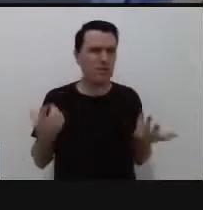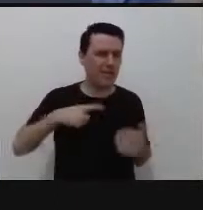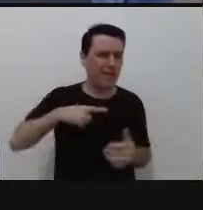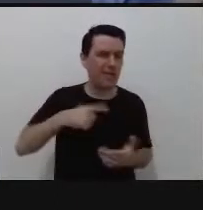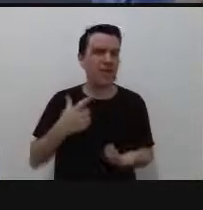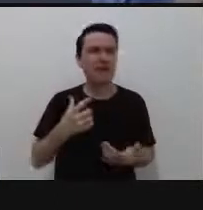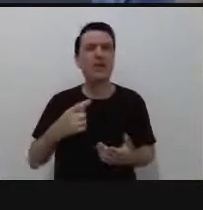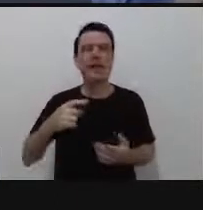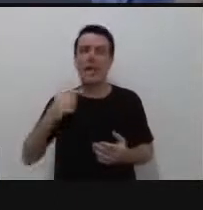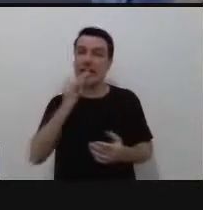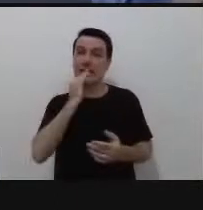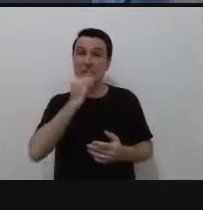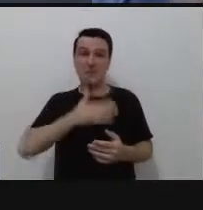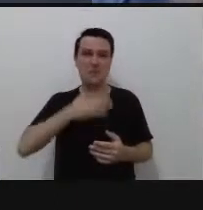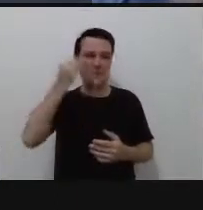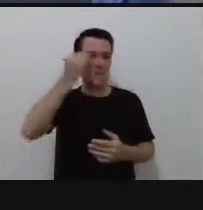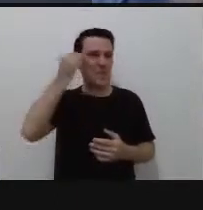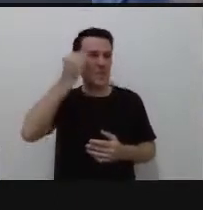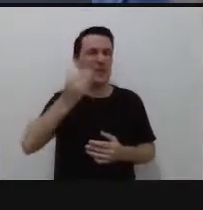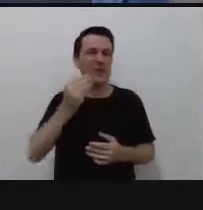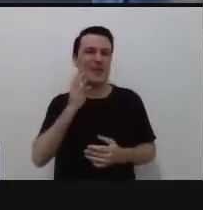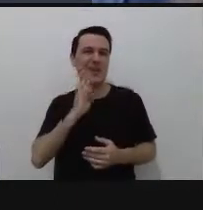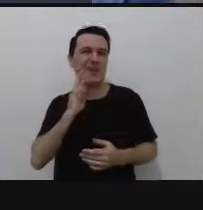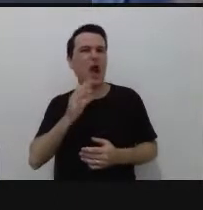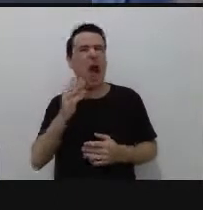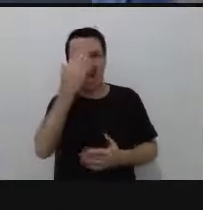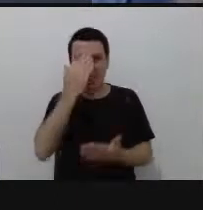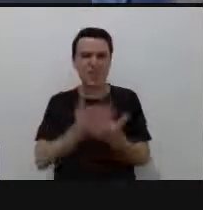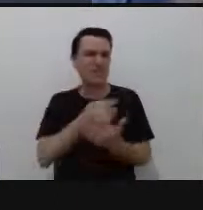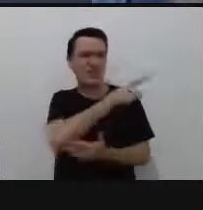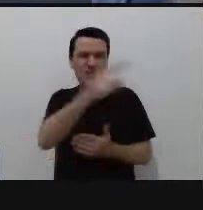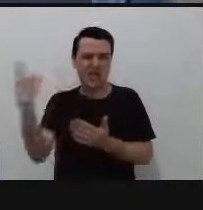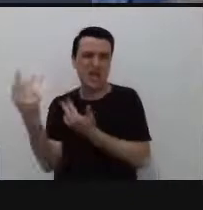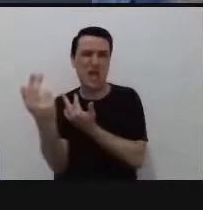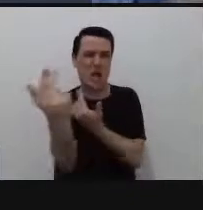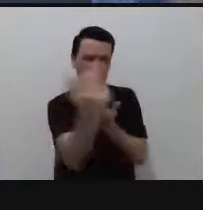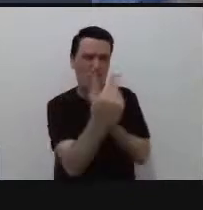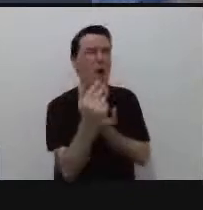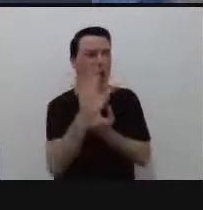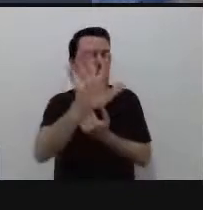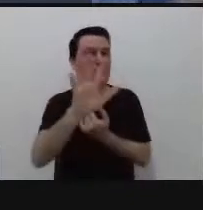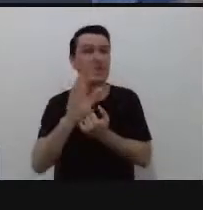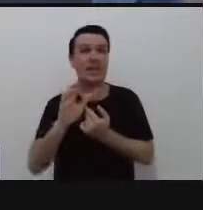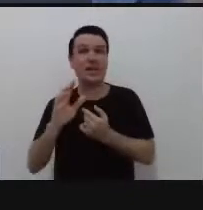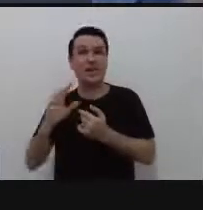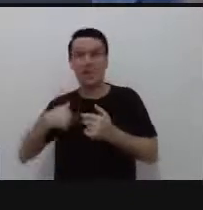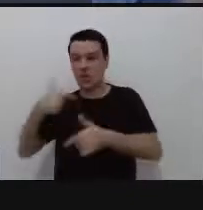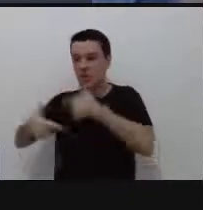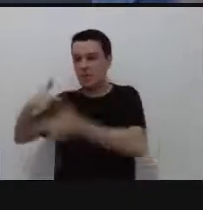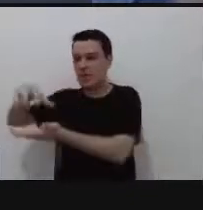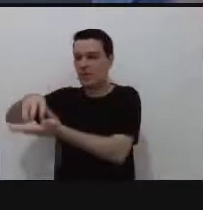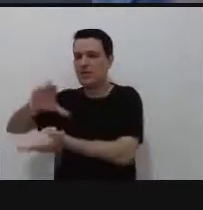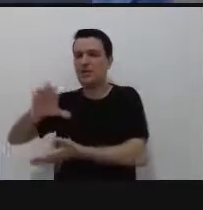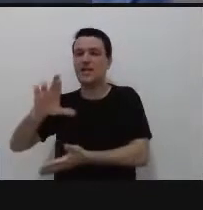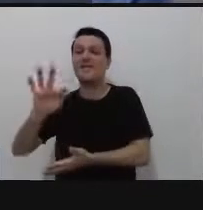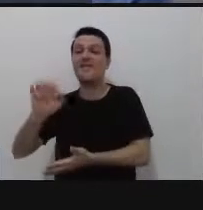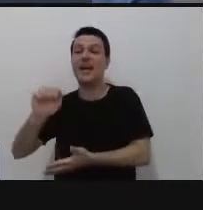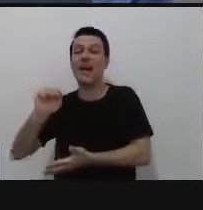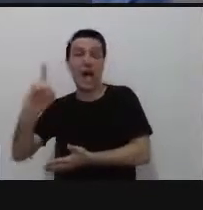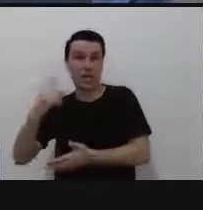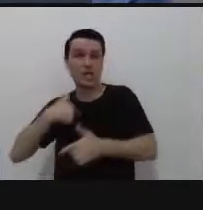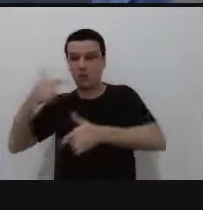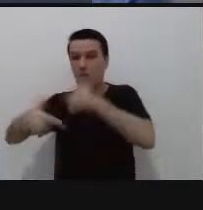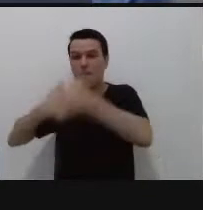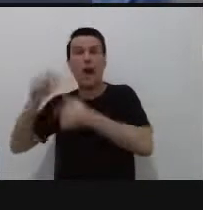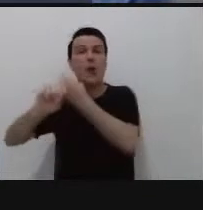bem curioso também, acho que vocês, com certeza, viveram isso. A gente, no Cerfeade, eu trabalho com educação à distância, com produção